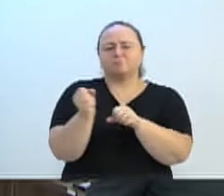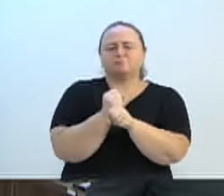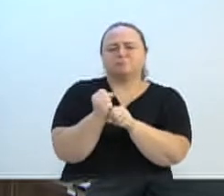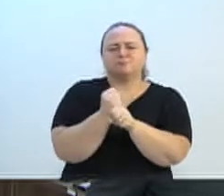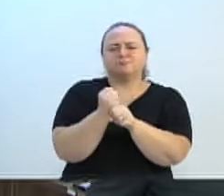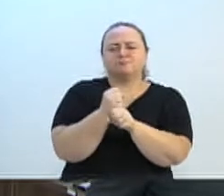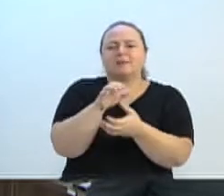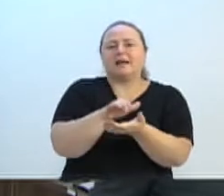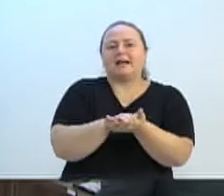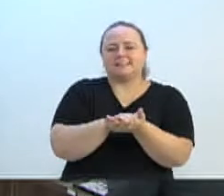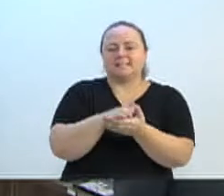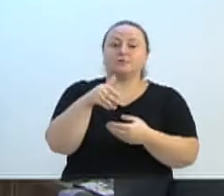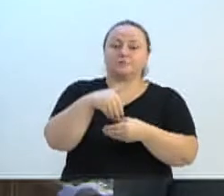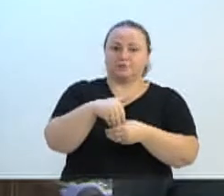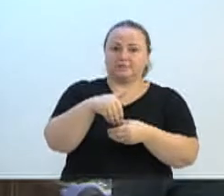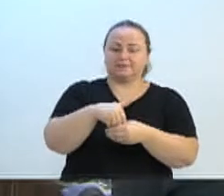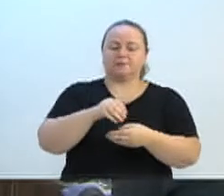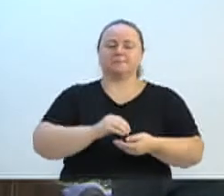Em votação.